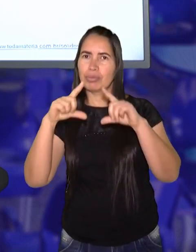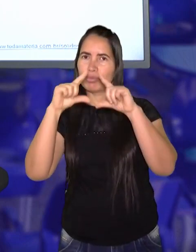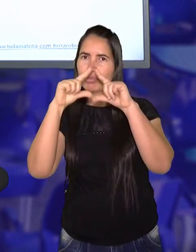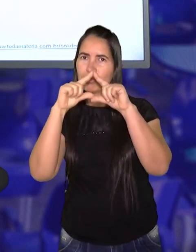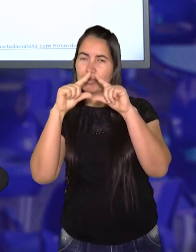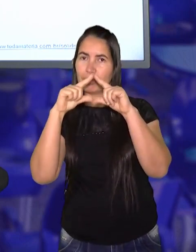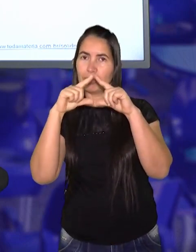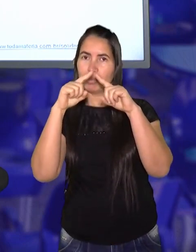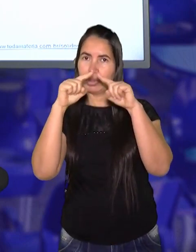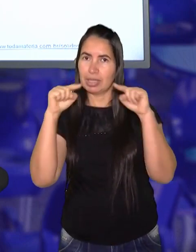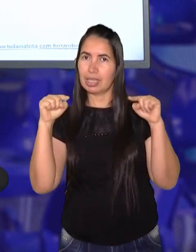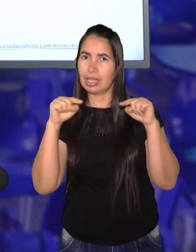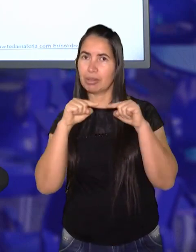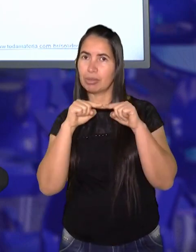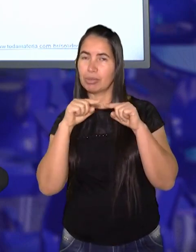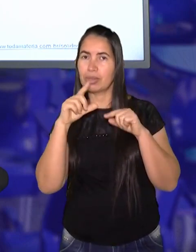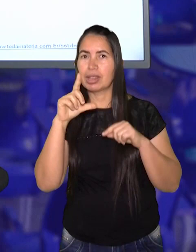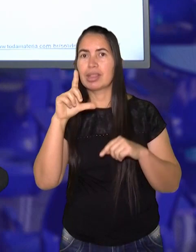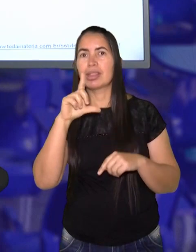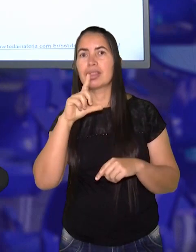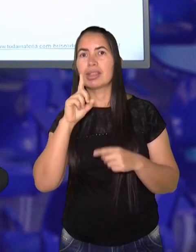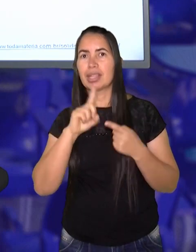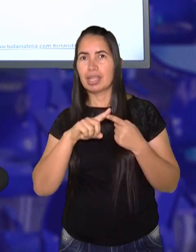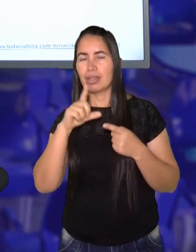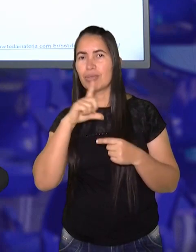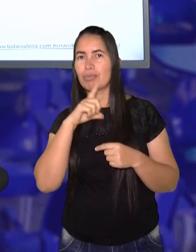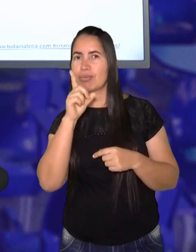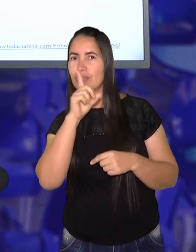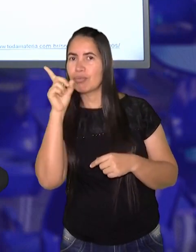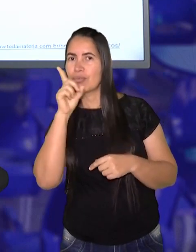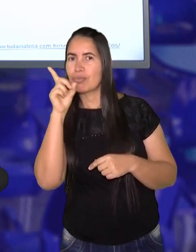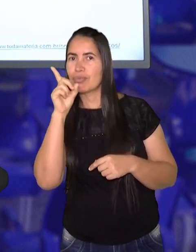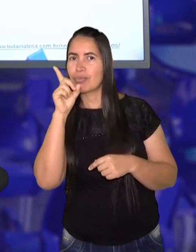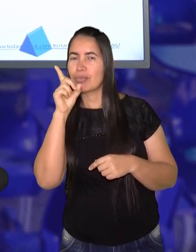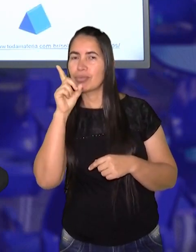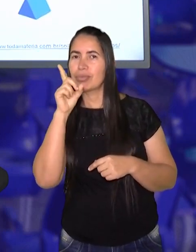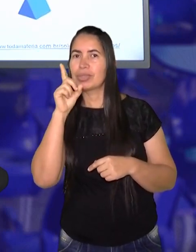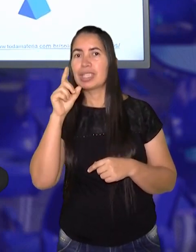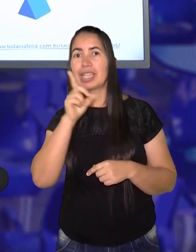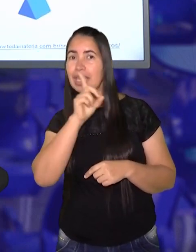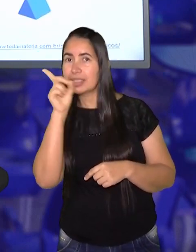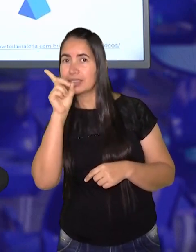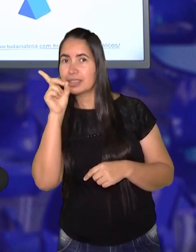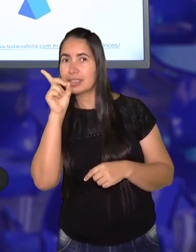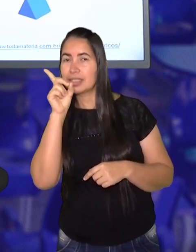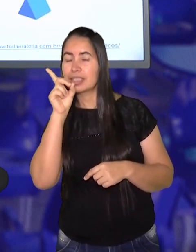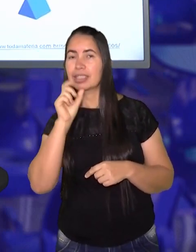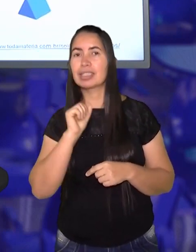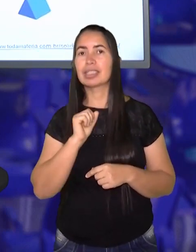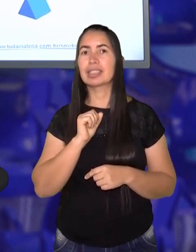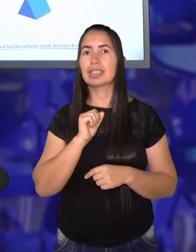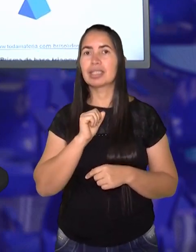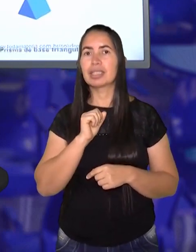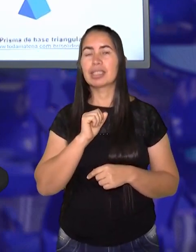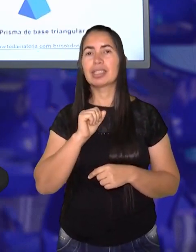Temos um? Cone, joia. E esse?